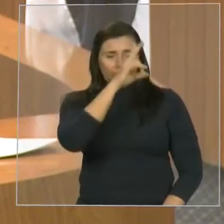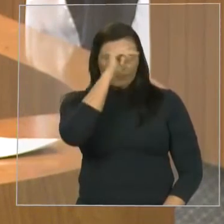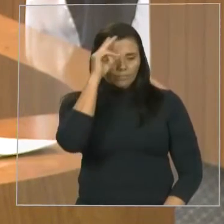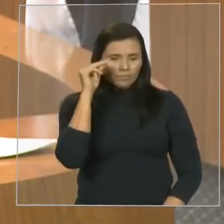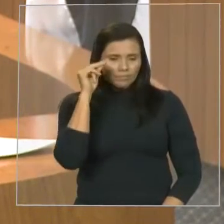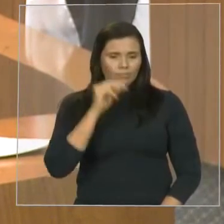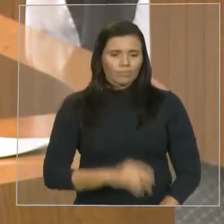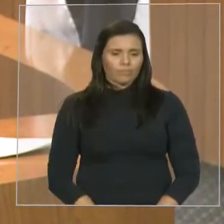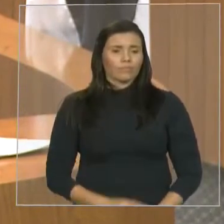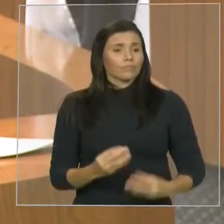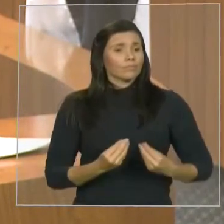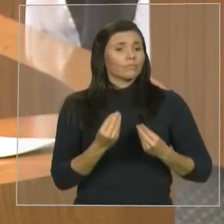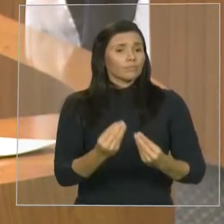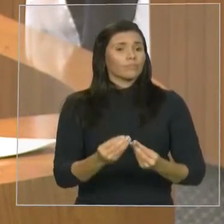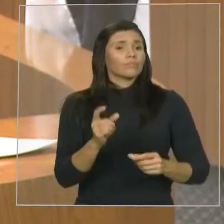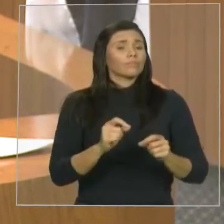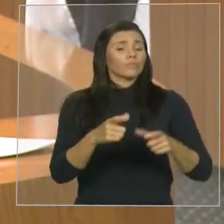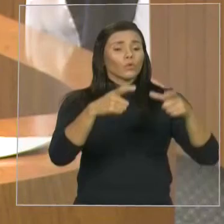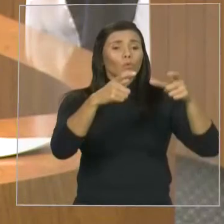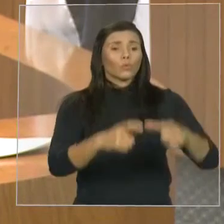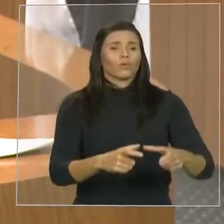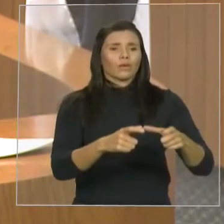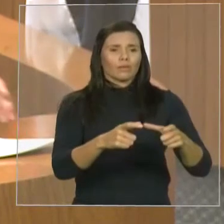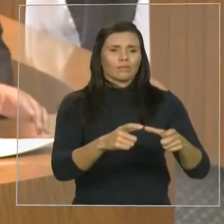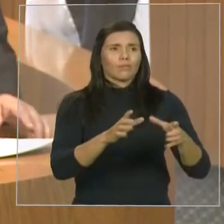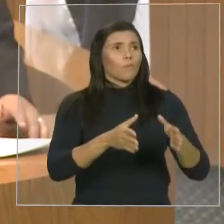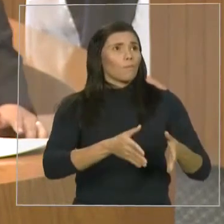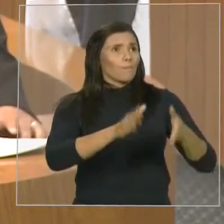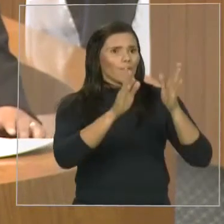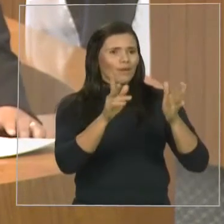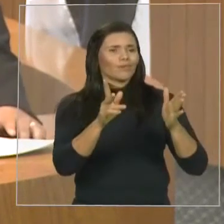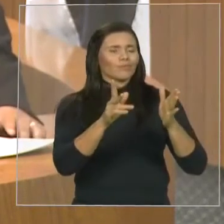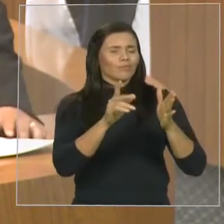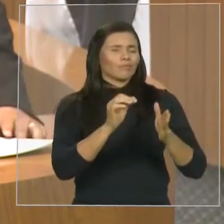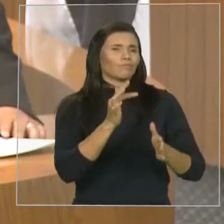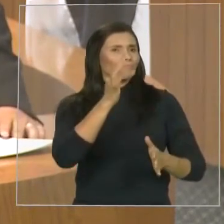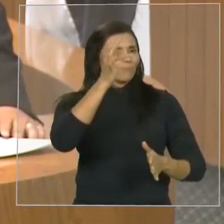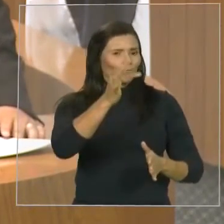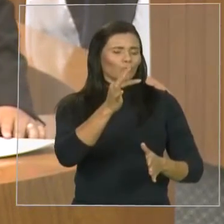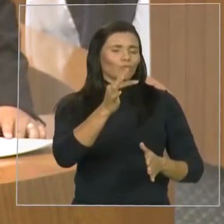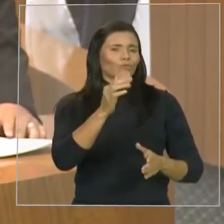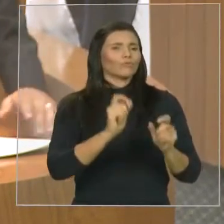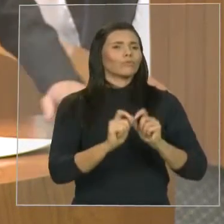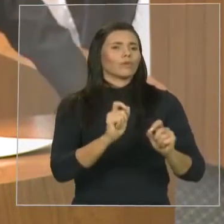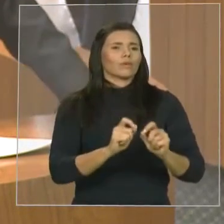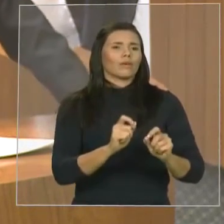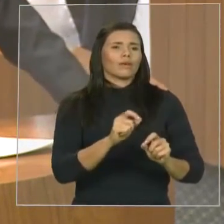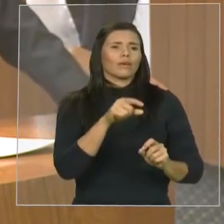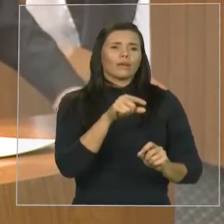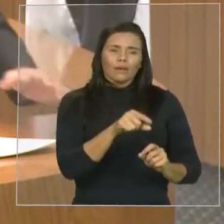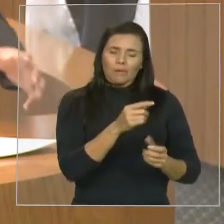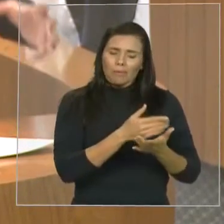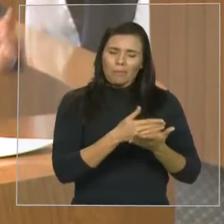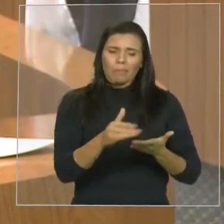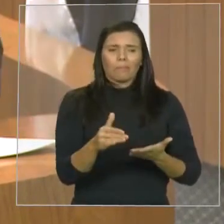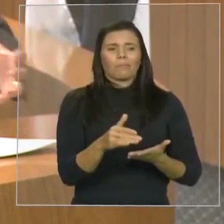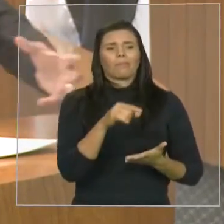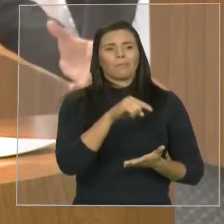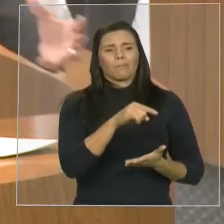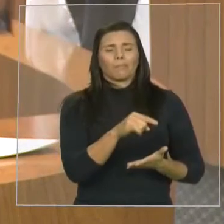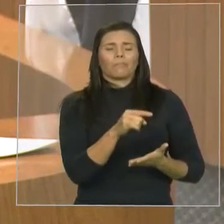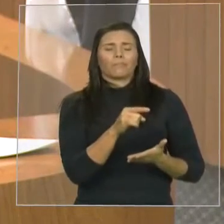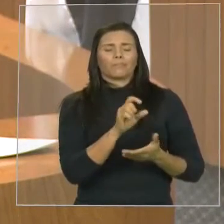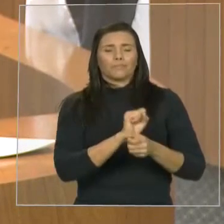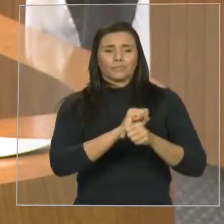estará doando o prédio em que funcionará a Uemansul para o Estado, para a Uemansul e será muito importante. E assim,